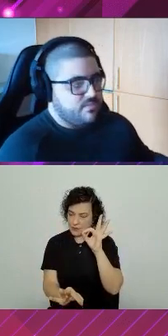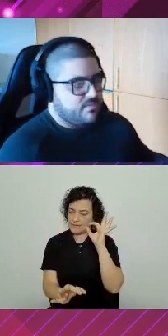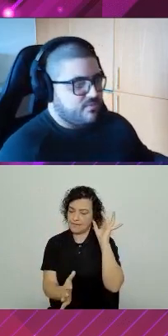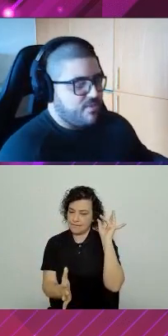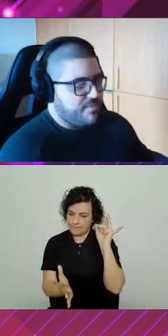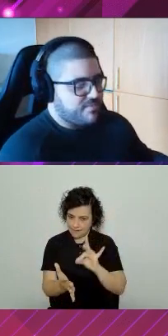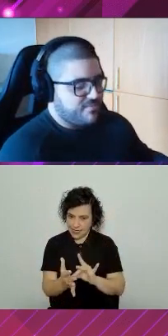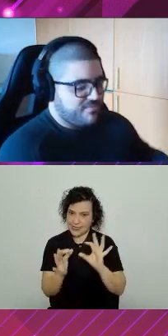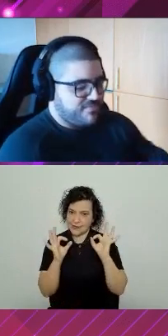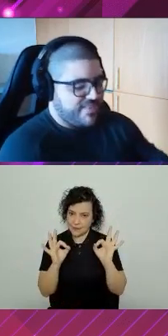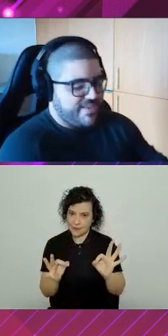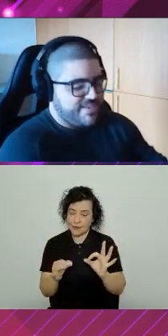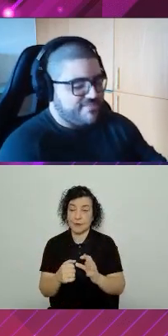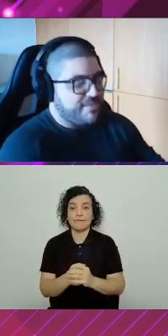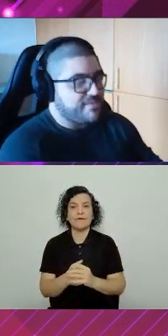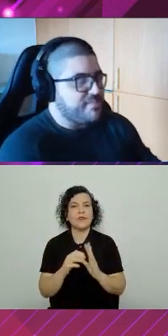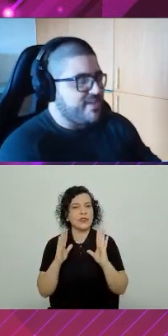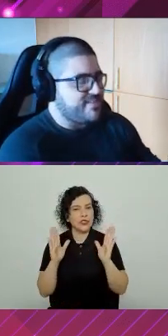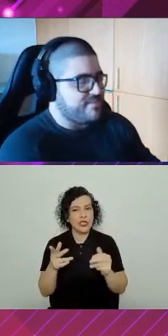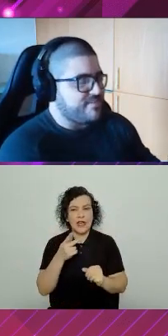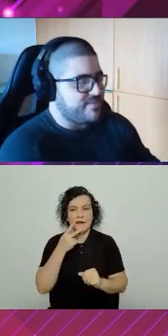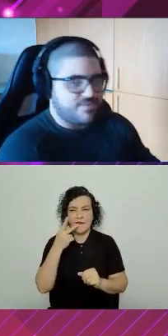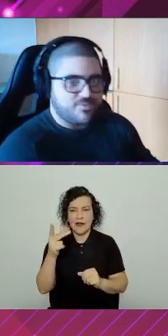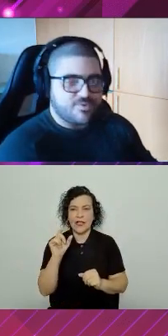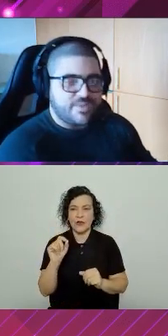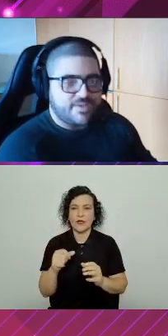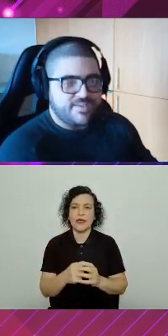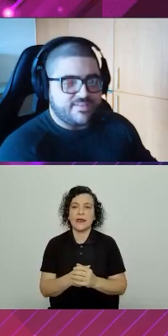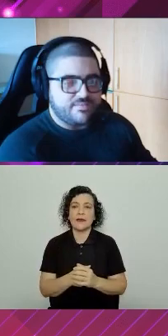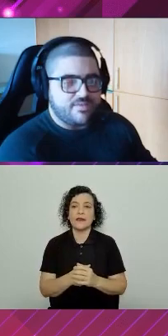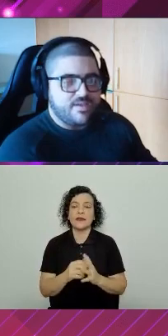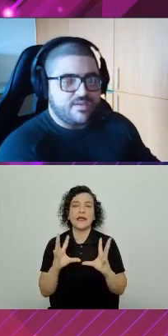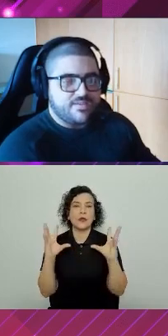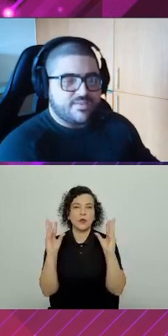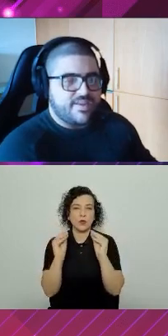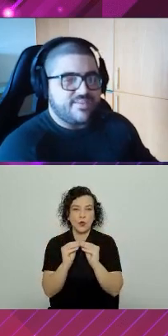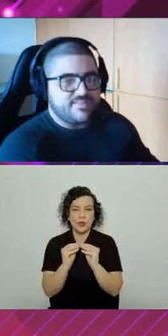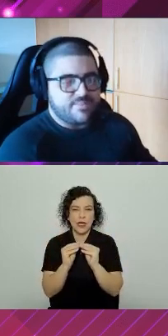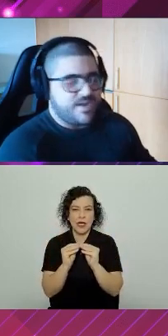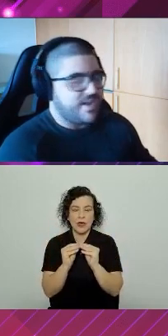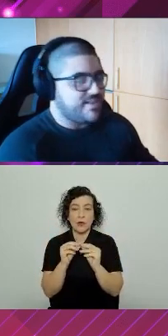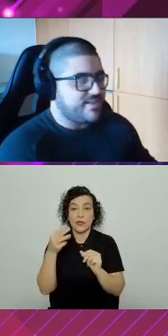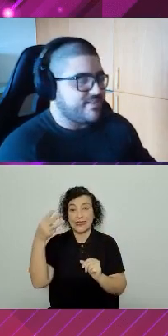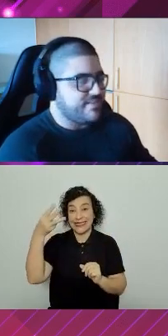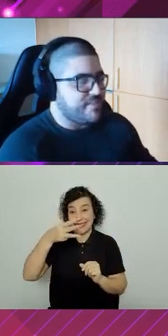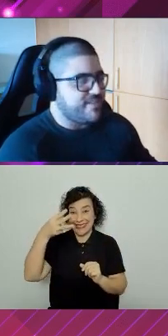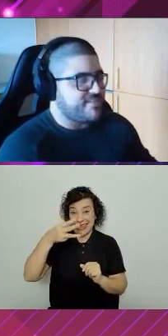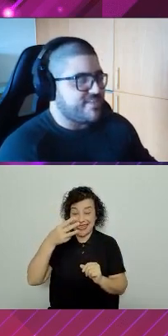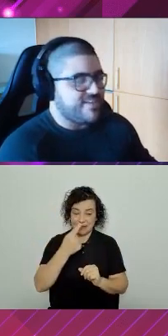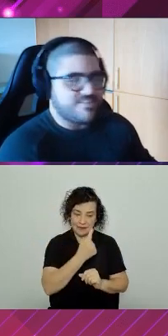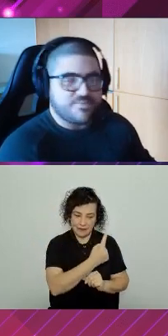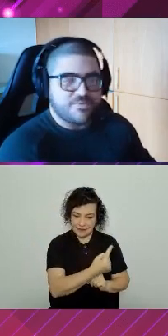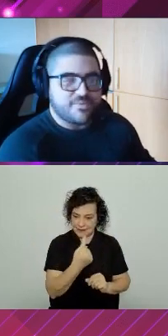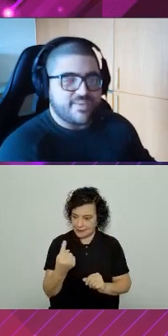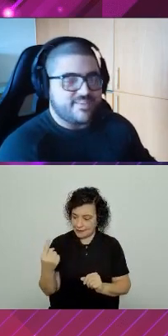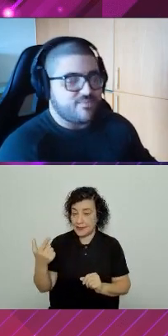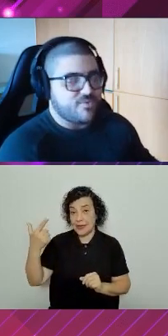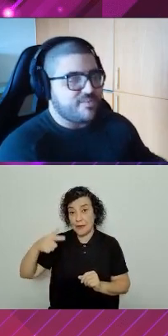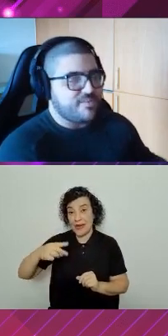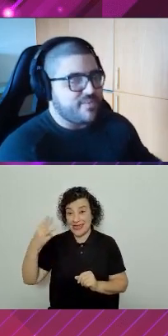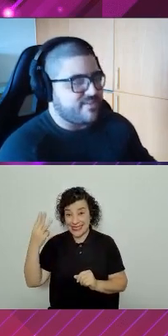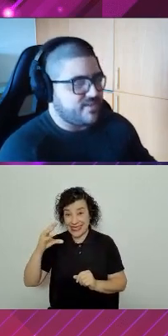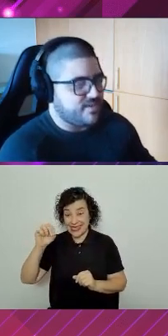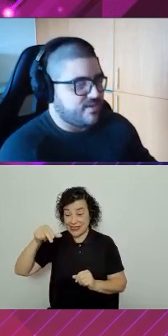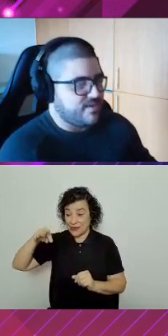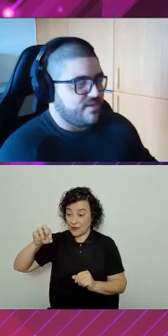Então, como eu falei aqui em vários ambientes, certo? Então, só no total aqui são três para cada, né? E mais três do container, são